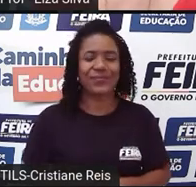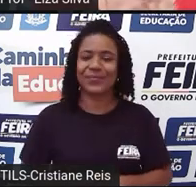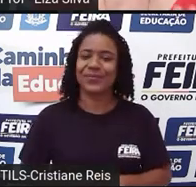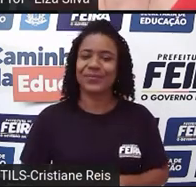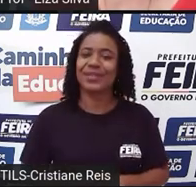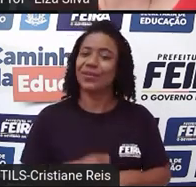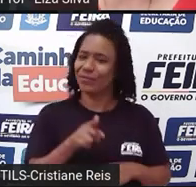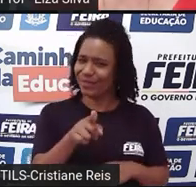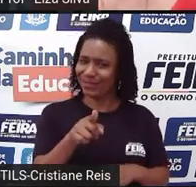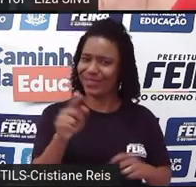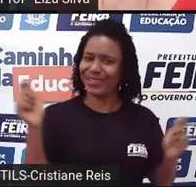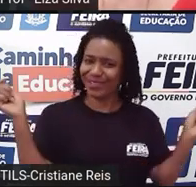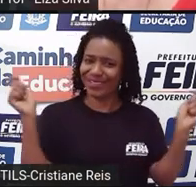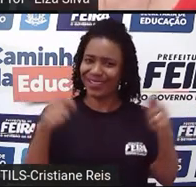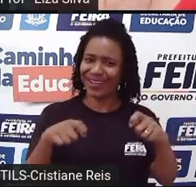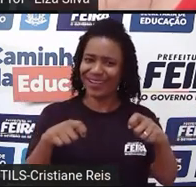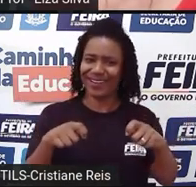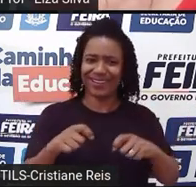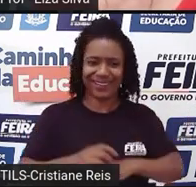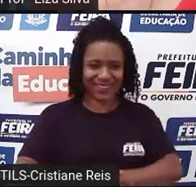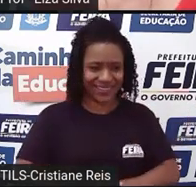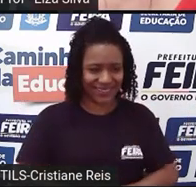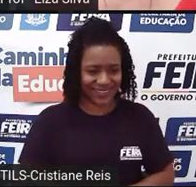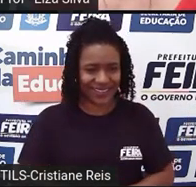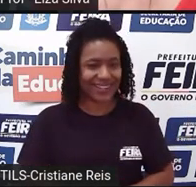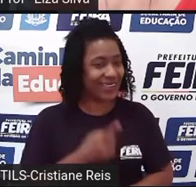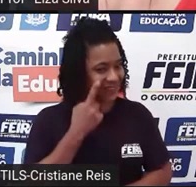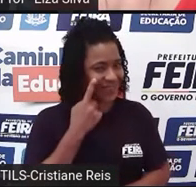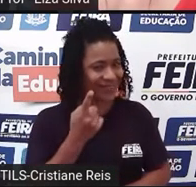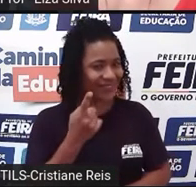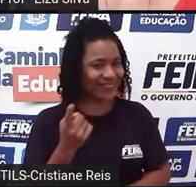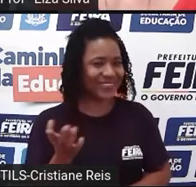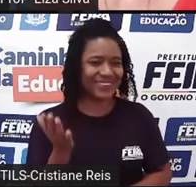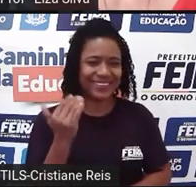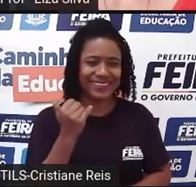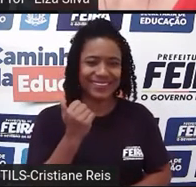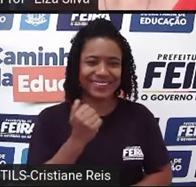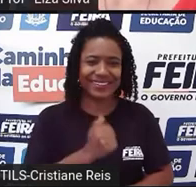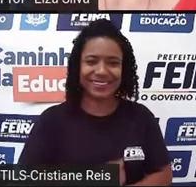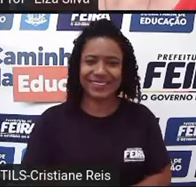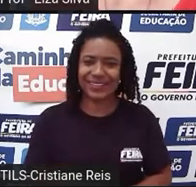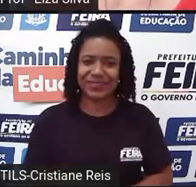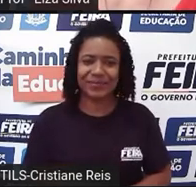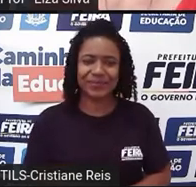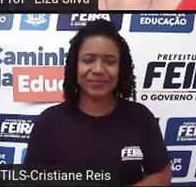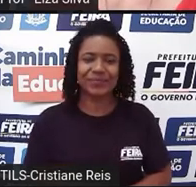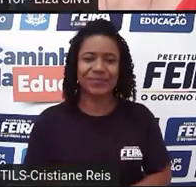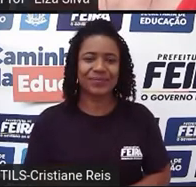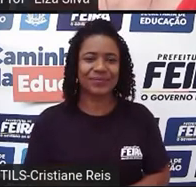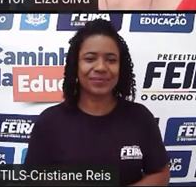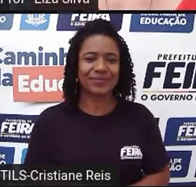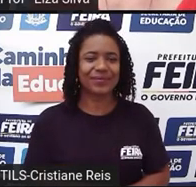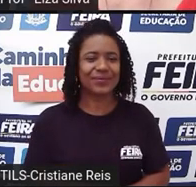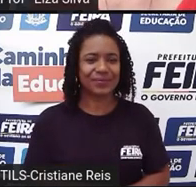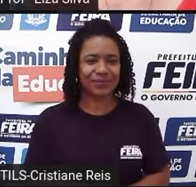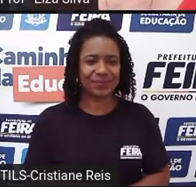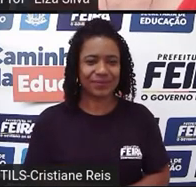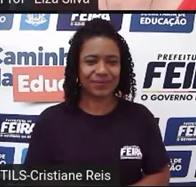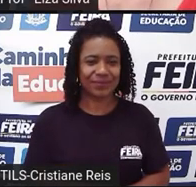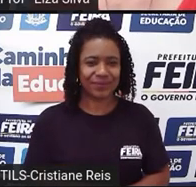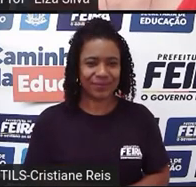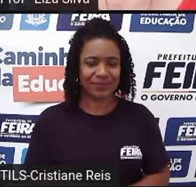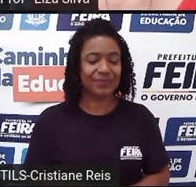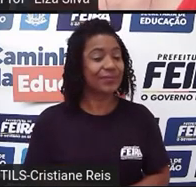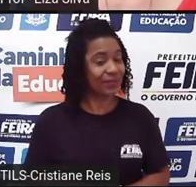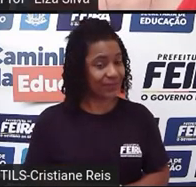Você é capaz de realizar Let's go What would you do if you were Romeo and